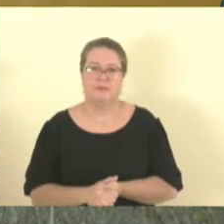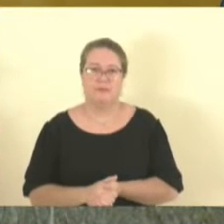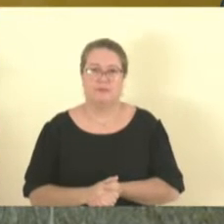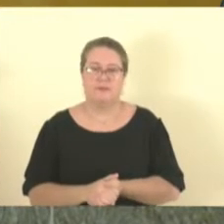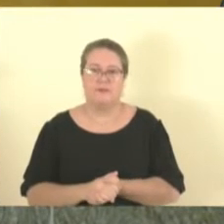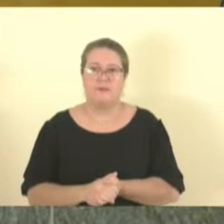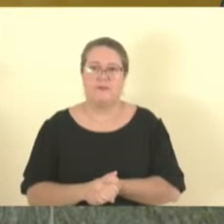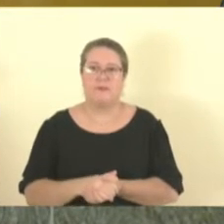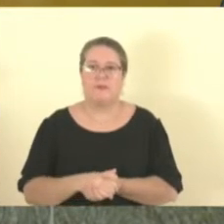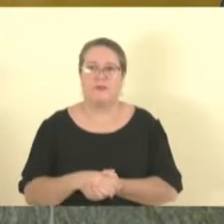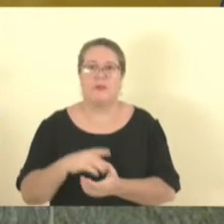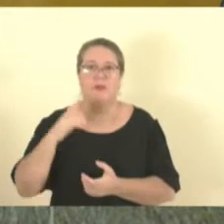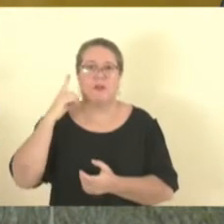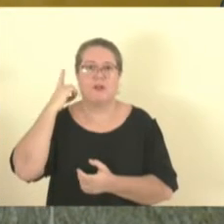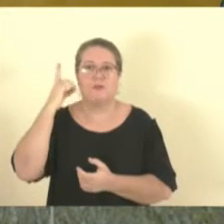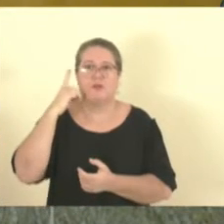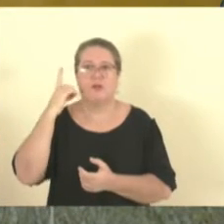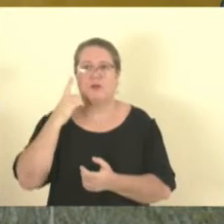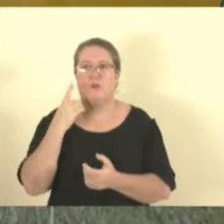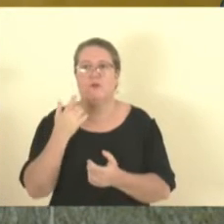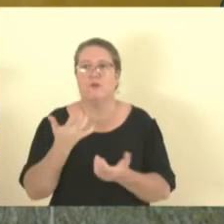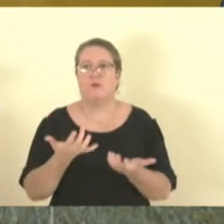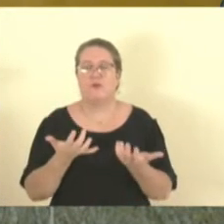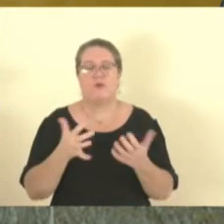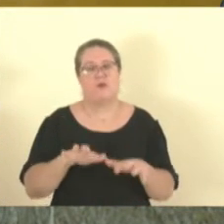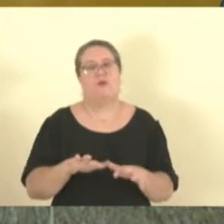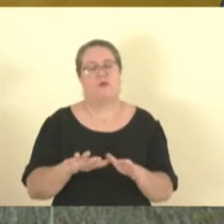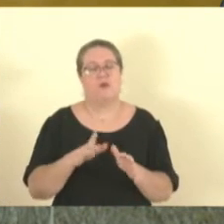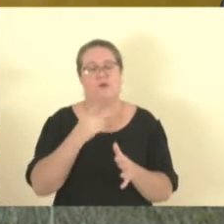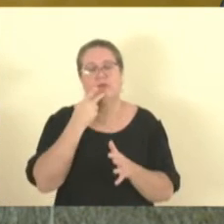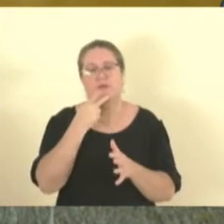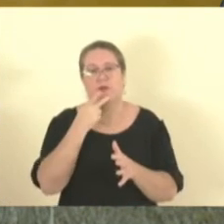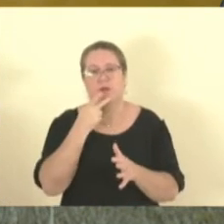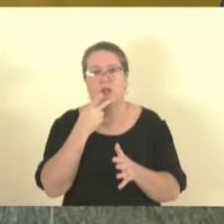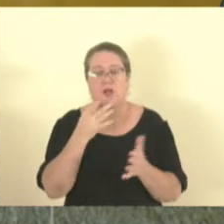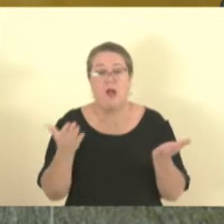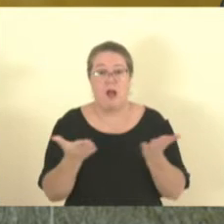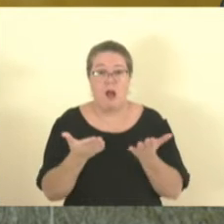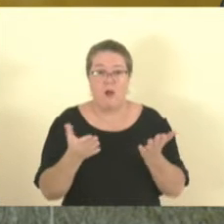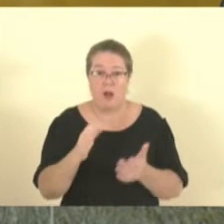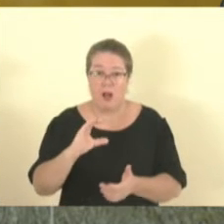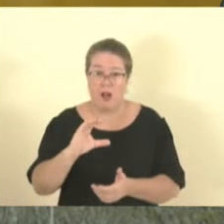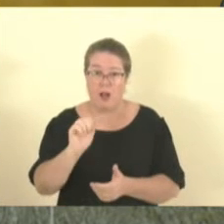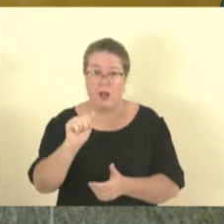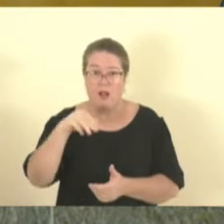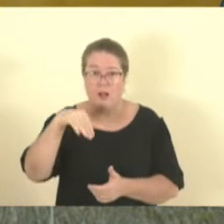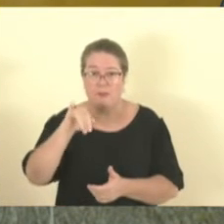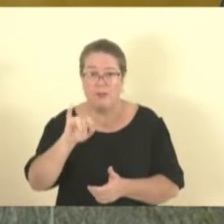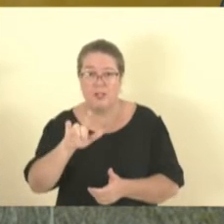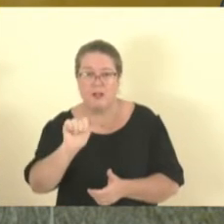Deputado Capitão Assunção. Pode declinar, presidente? Pois não, tendo declinado com a palavra a deputada Camila Valadão.